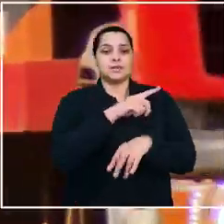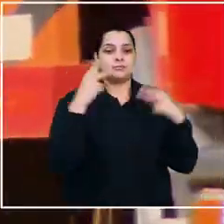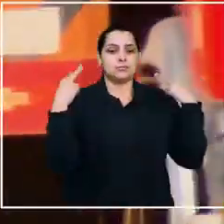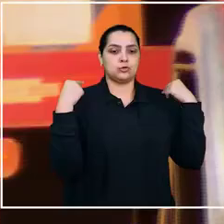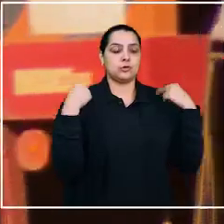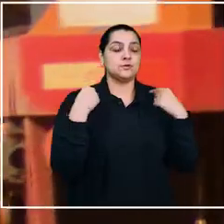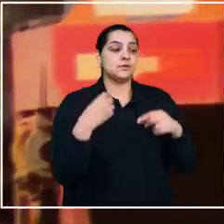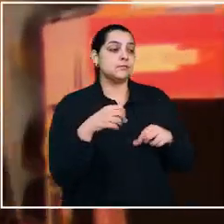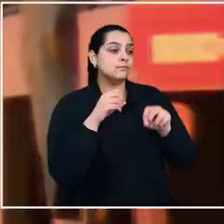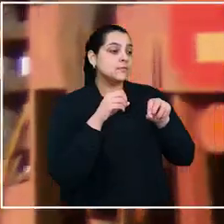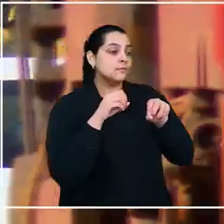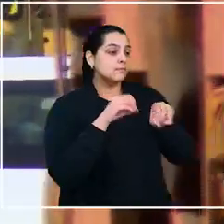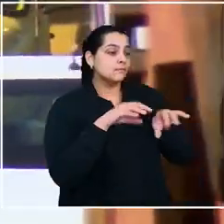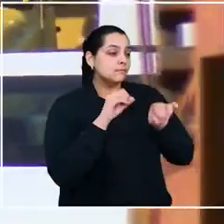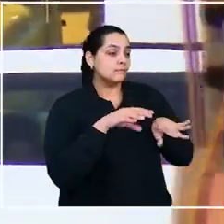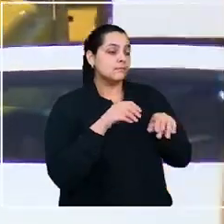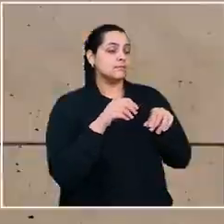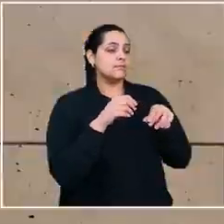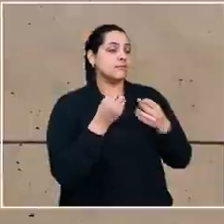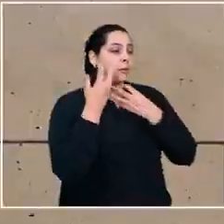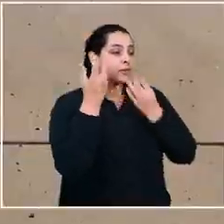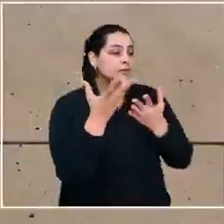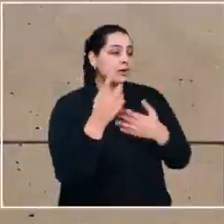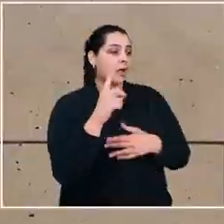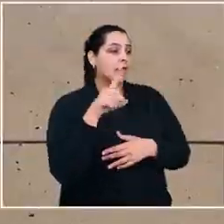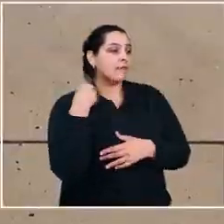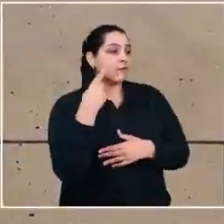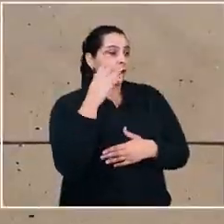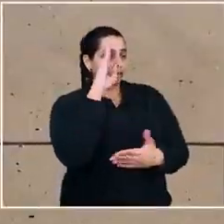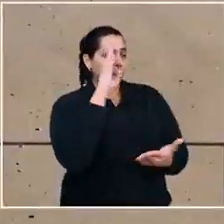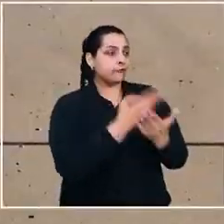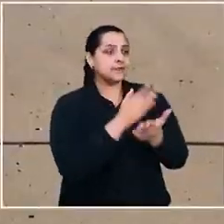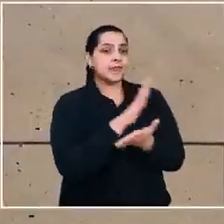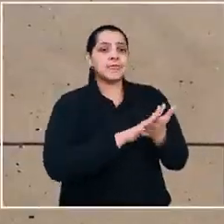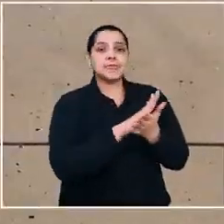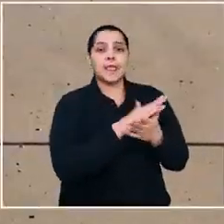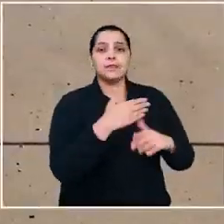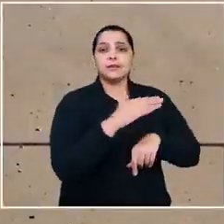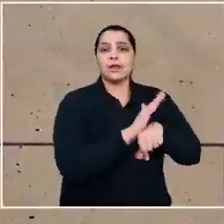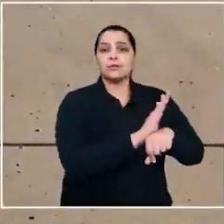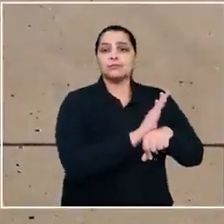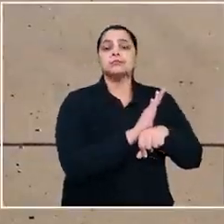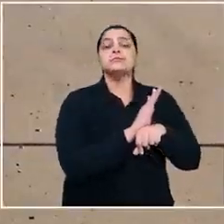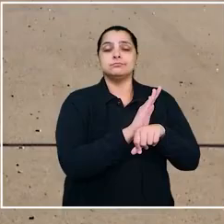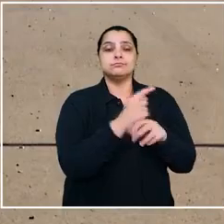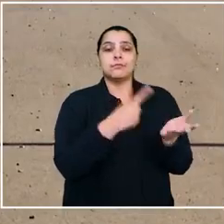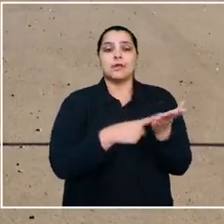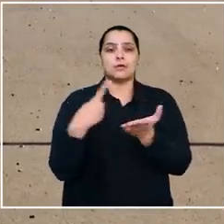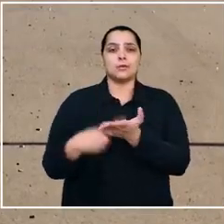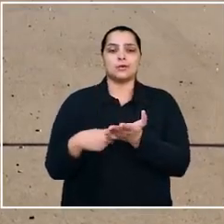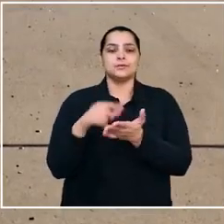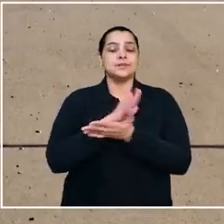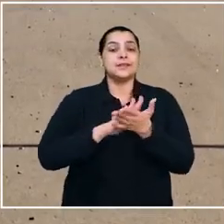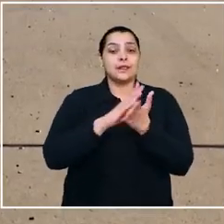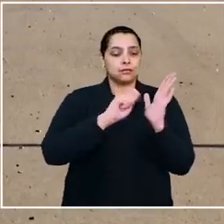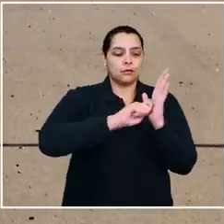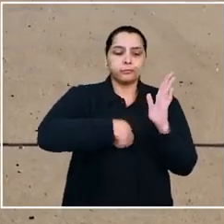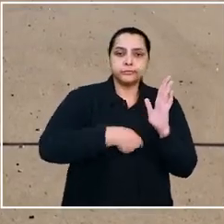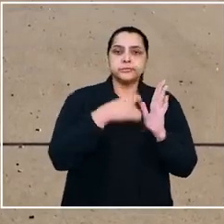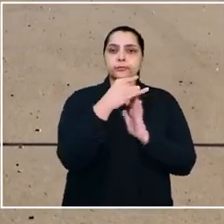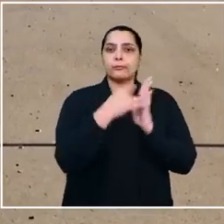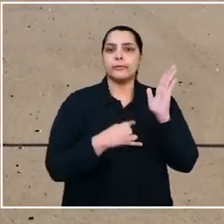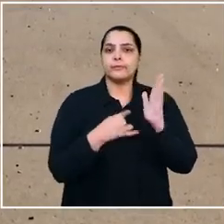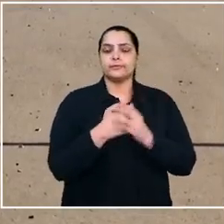Não foi devidamente assistido por um advogado de confiança nem na elaboração do acordo, nem na